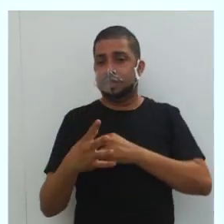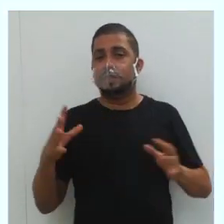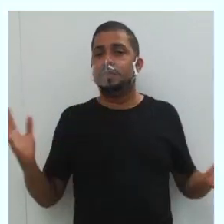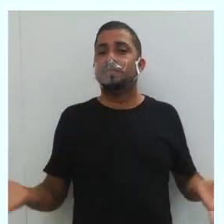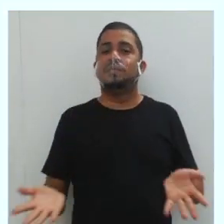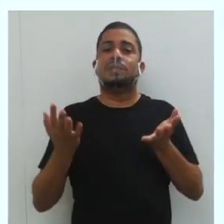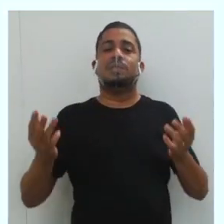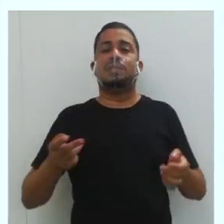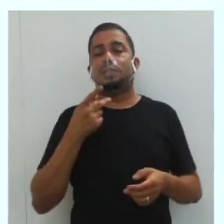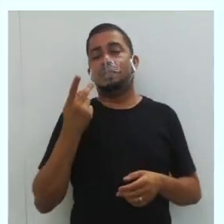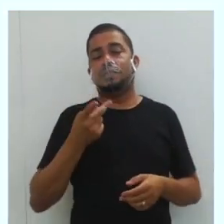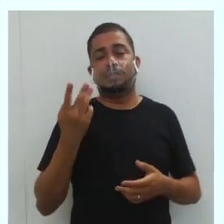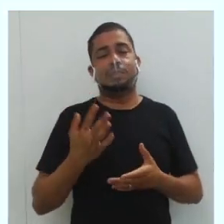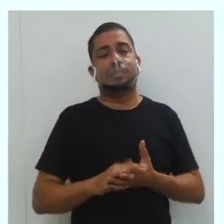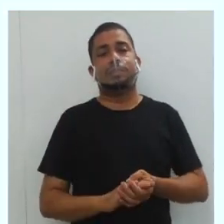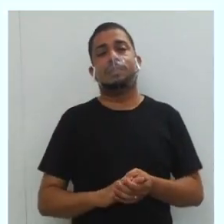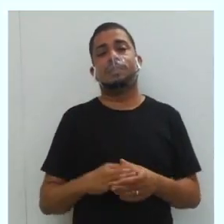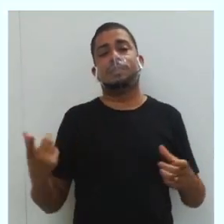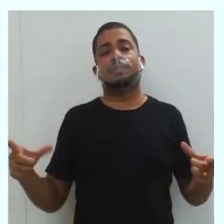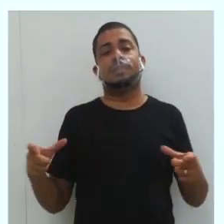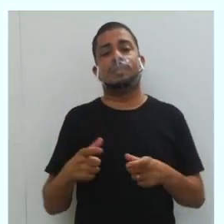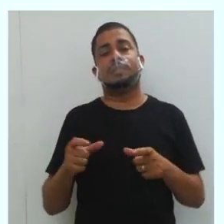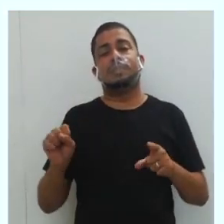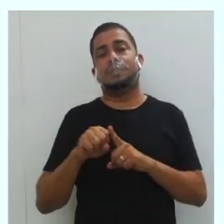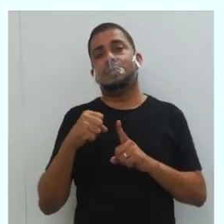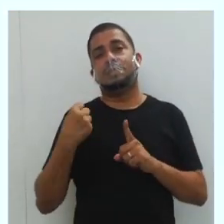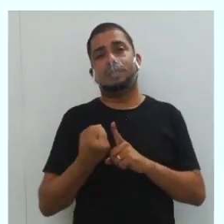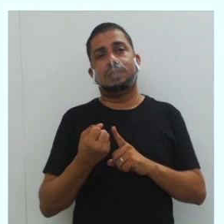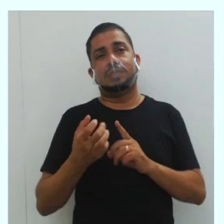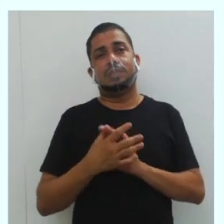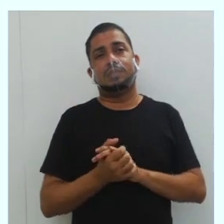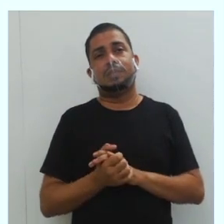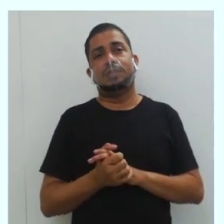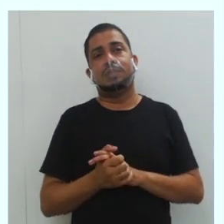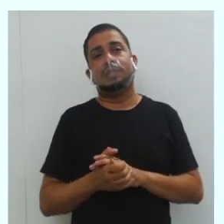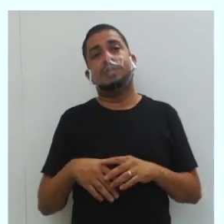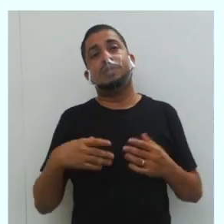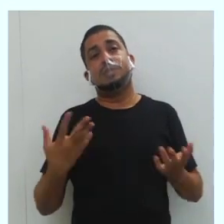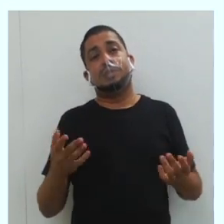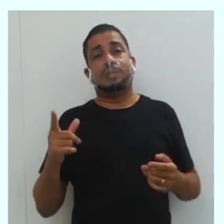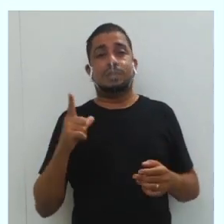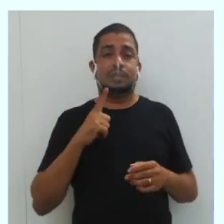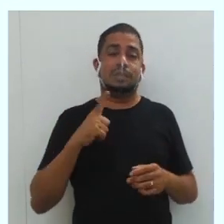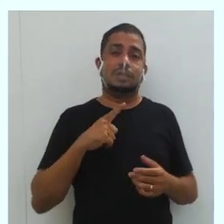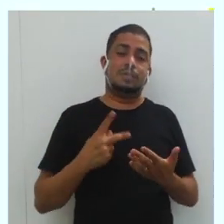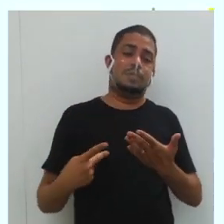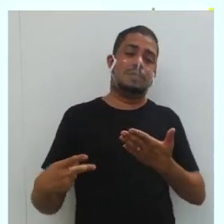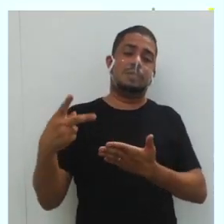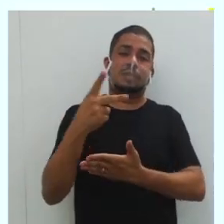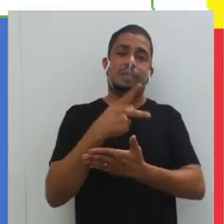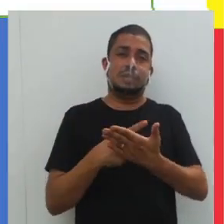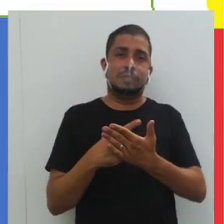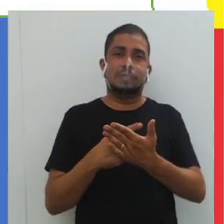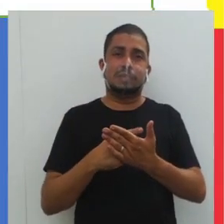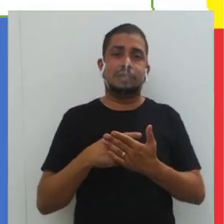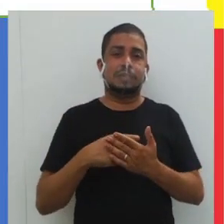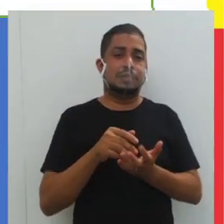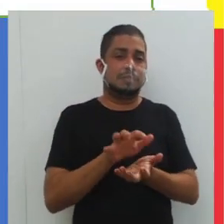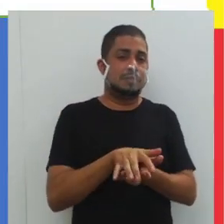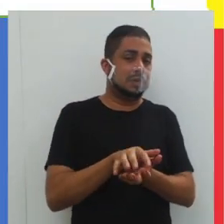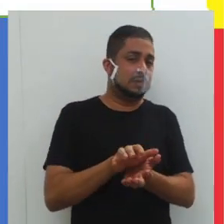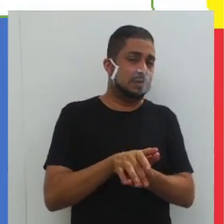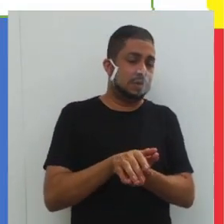influência daquilo que nós chamamos de minoria social, por assim dizer. E aqui nós temos um mapa do nosso